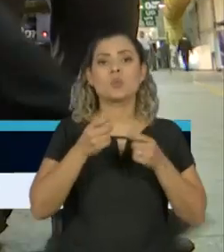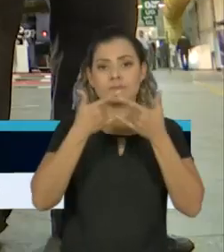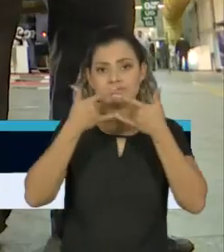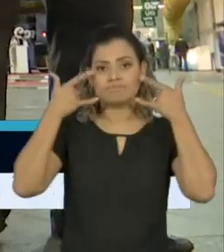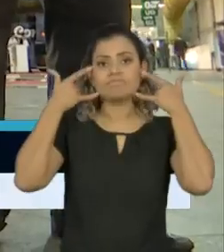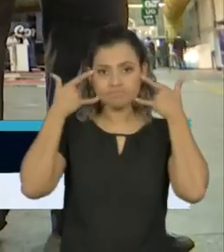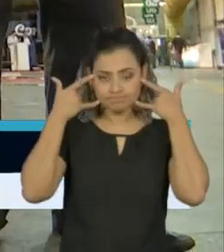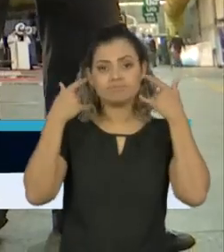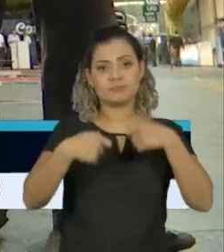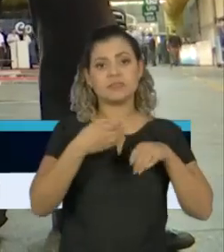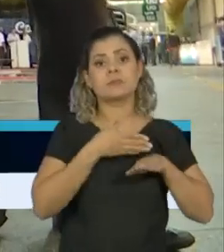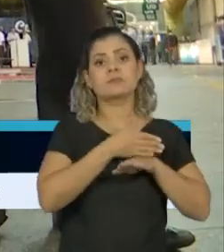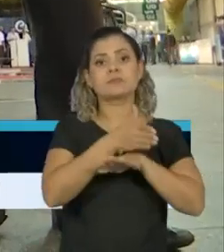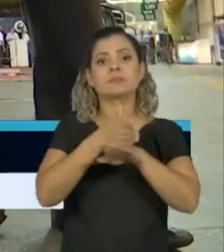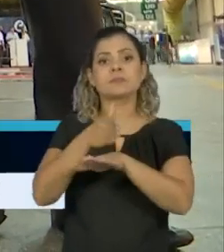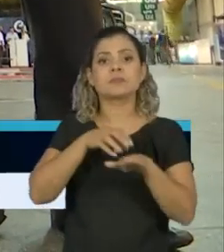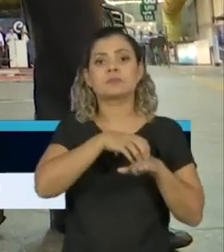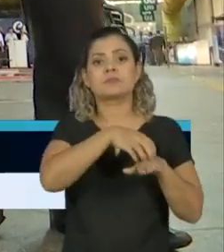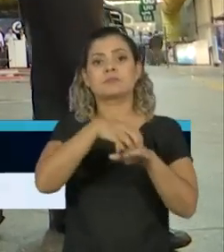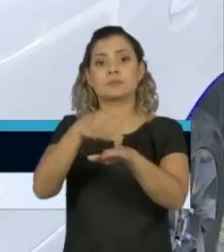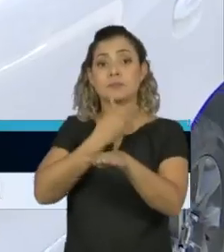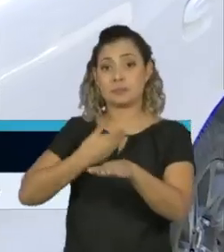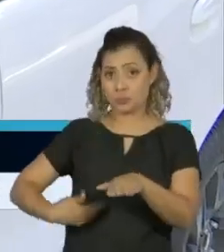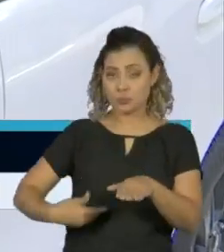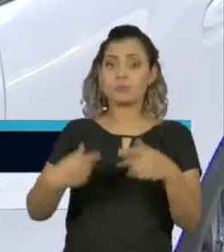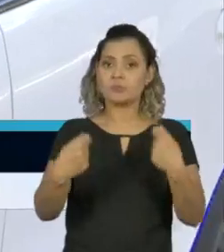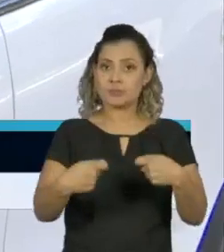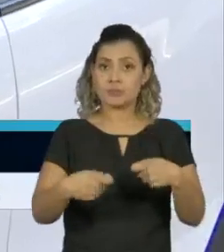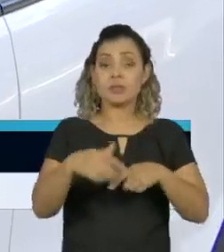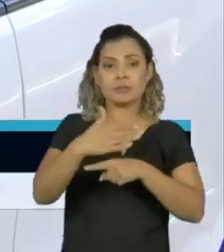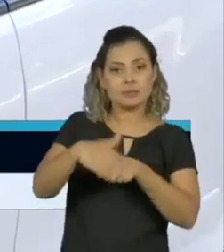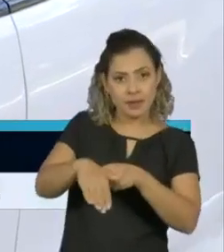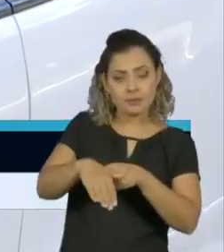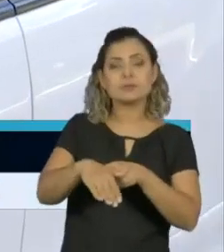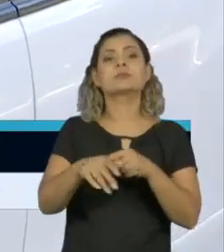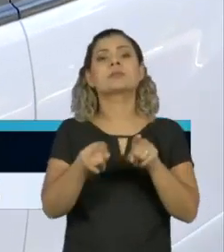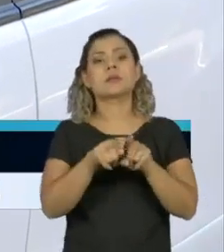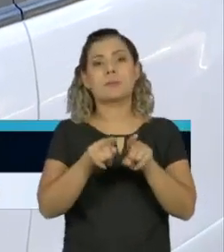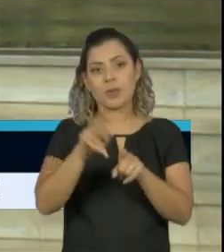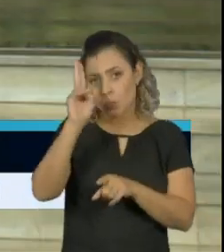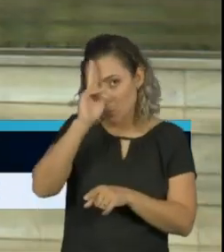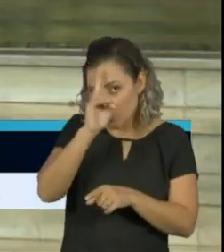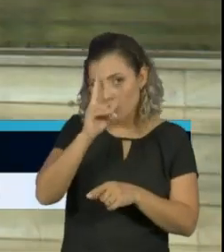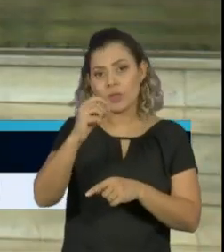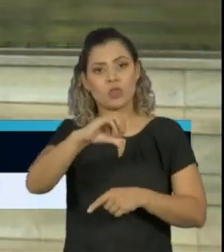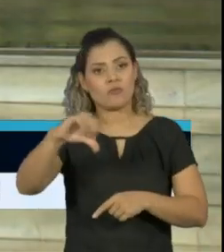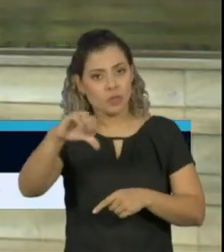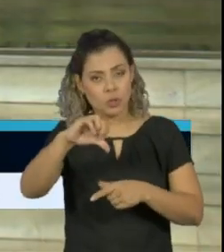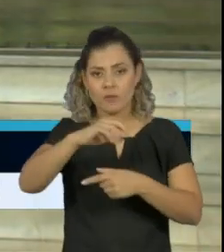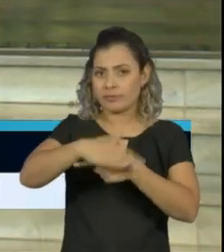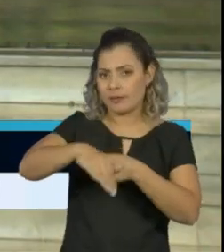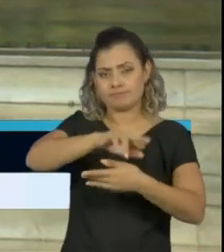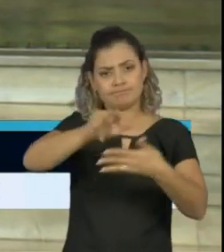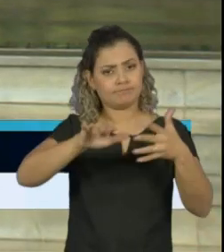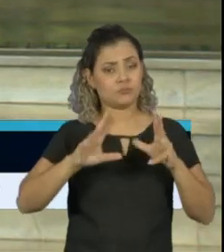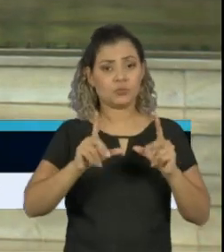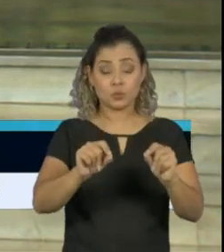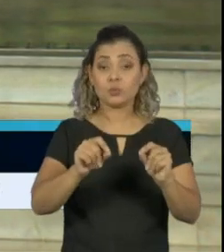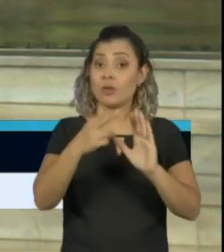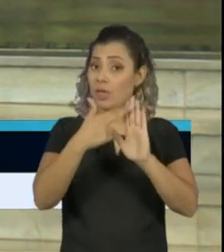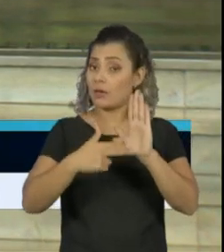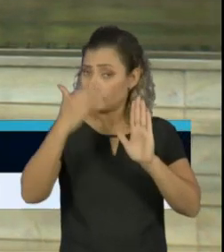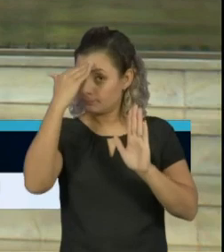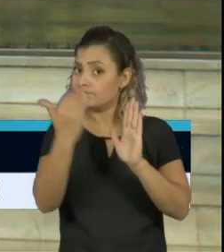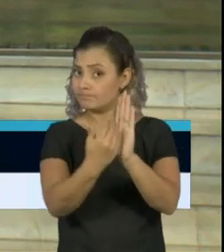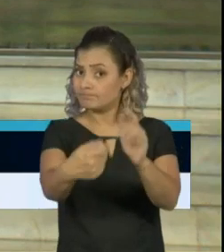máscaras de proteção dentro do transporte público, em táxis e em carros de aplicativos. Eu tenho certeza que essa medida será seguida